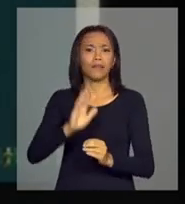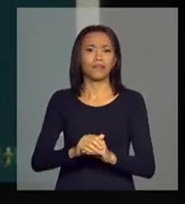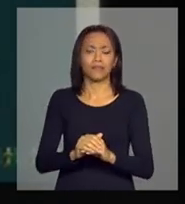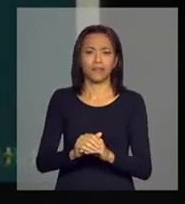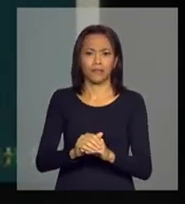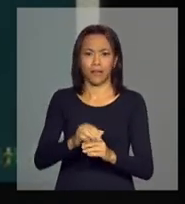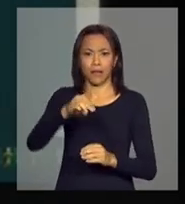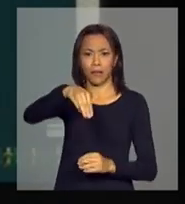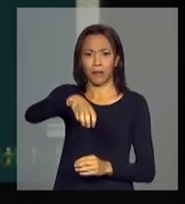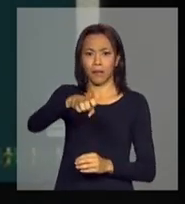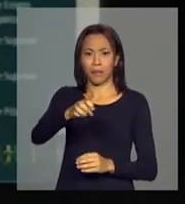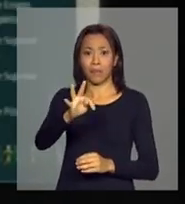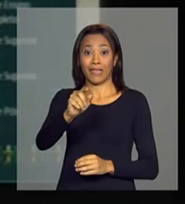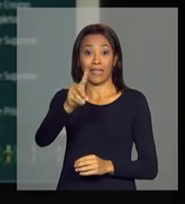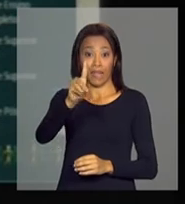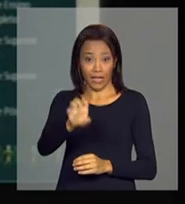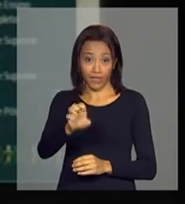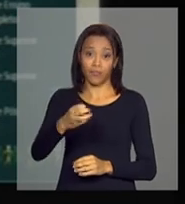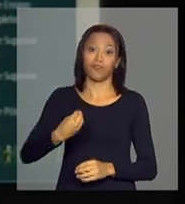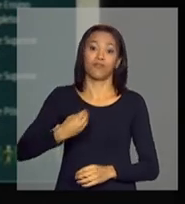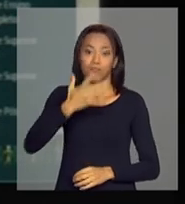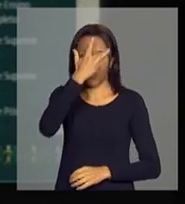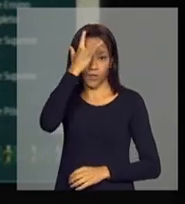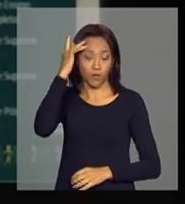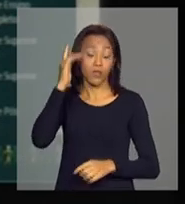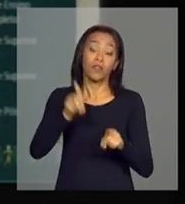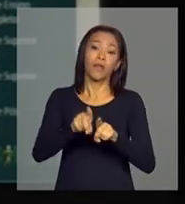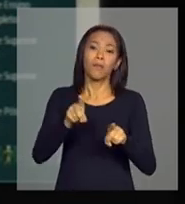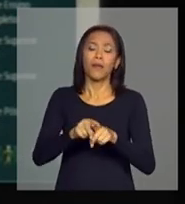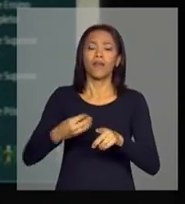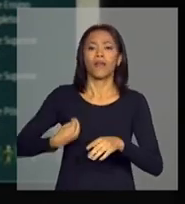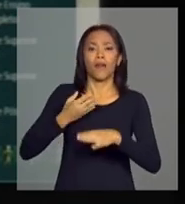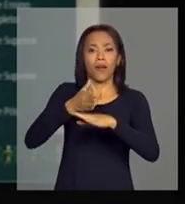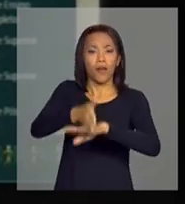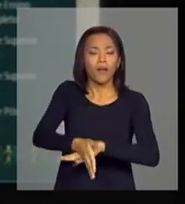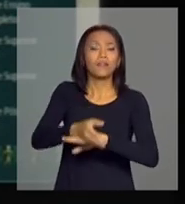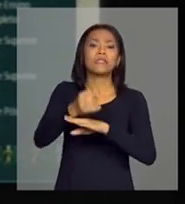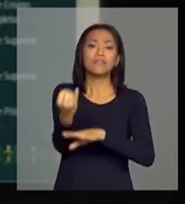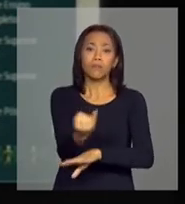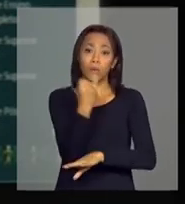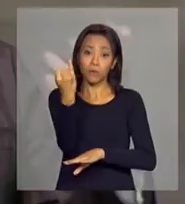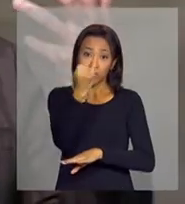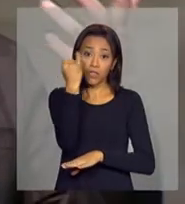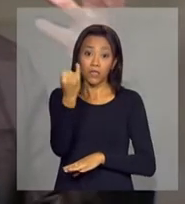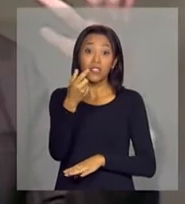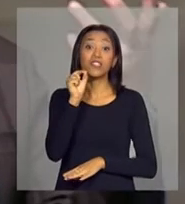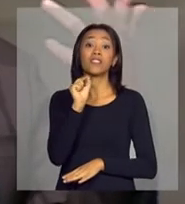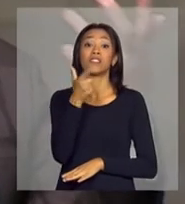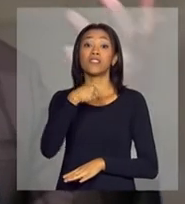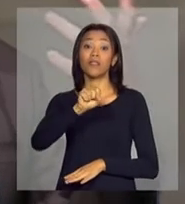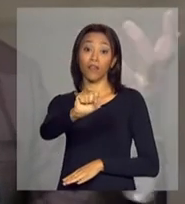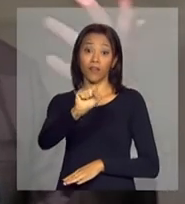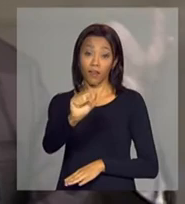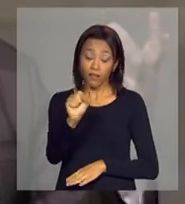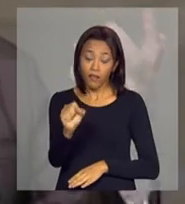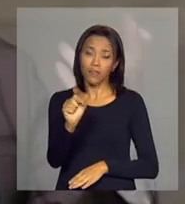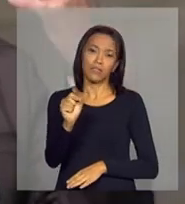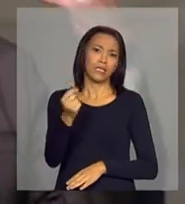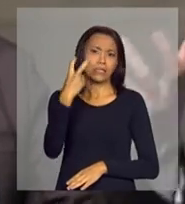desse contingente. Tivemos também uma participação muito importante, como eu disse, da inteligência,